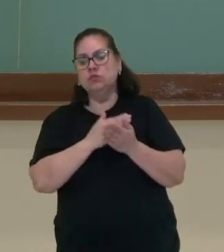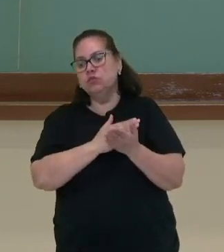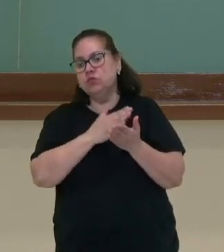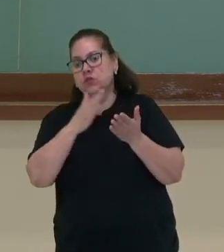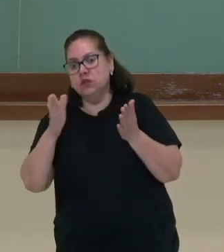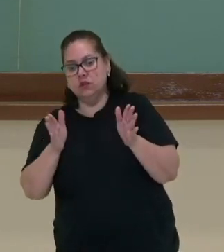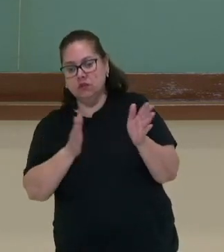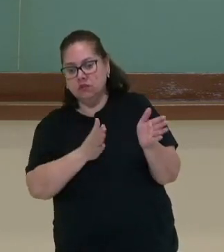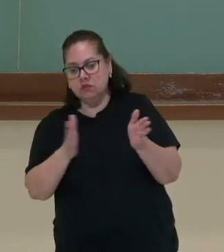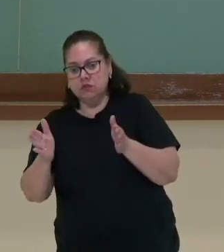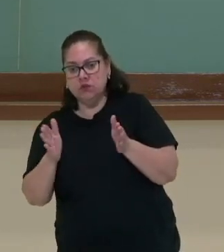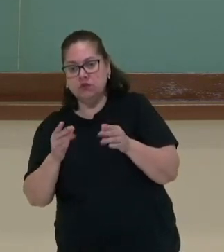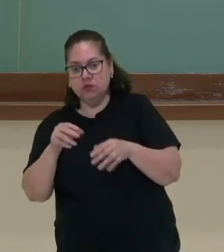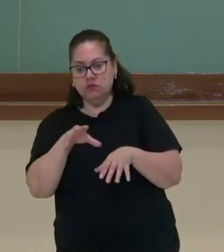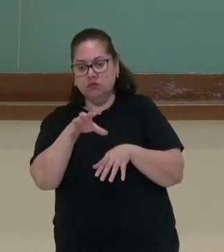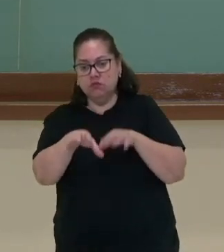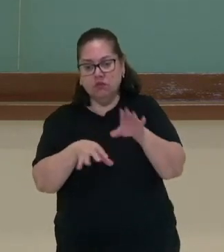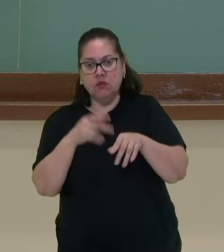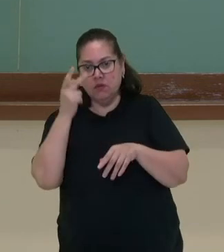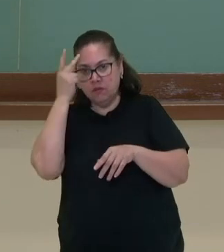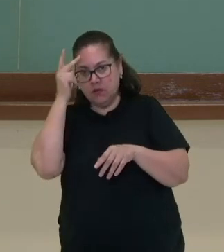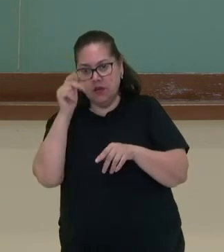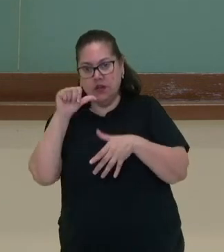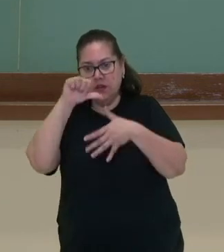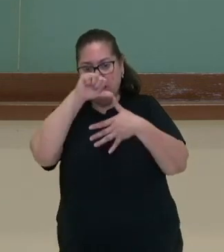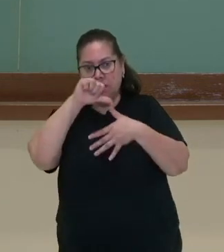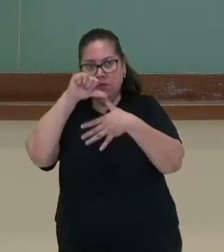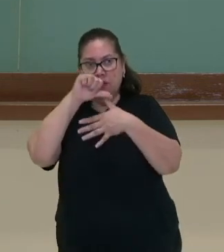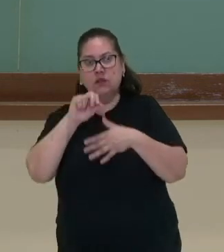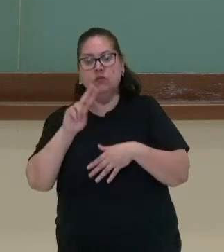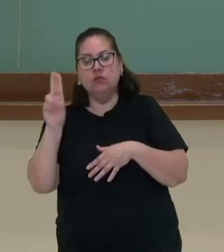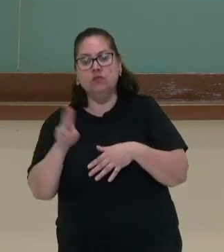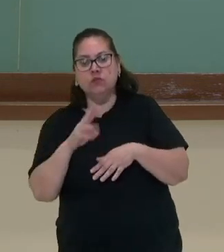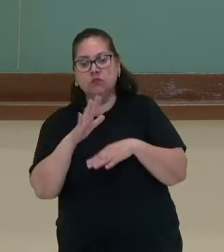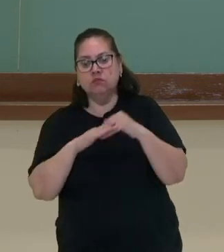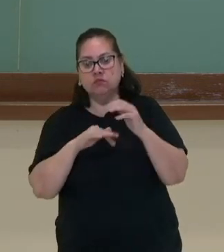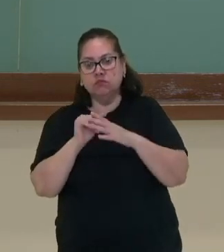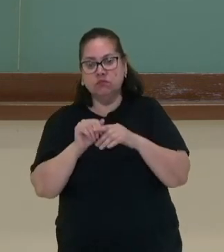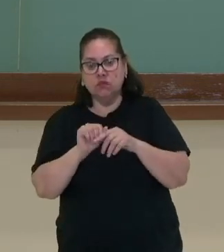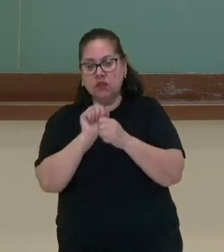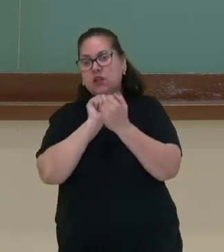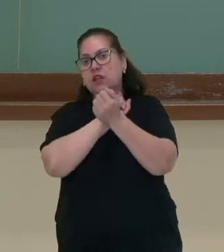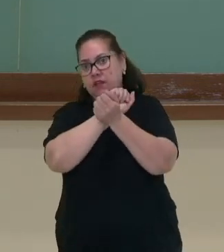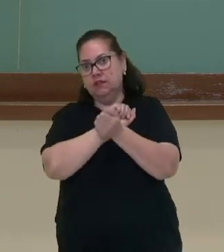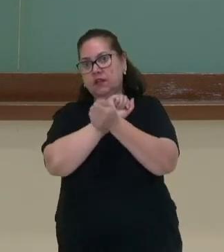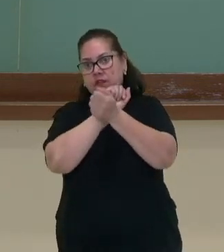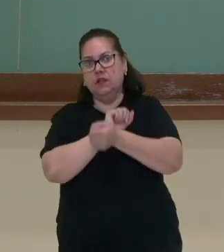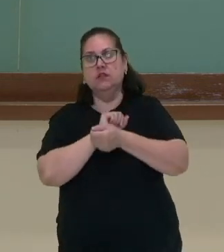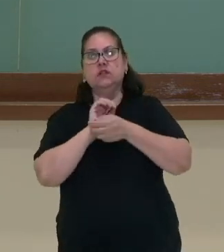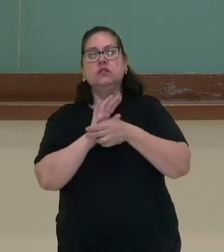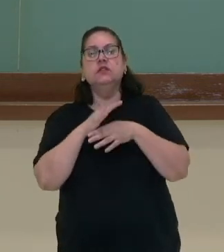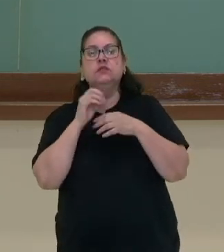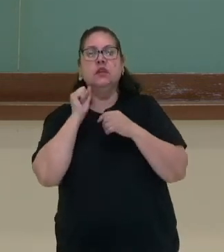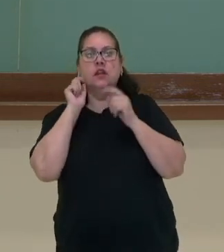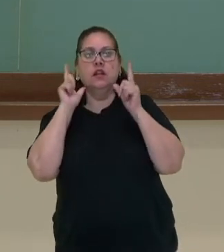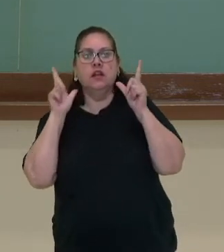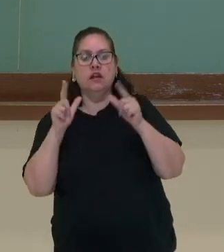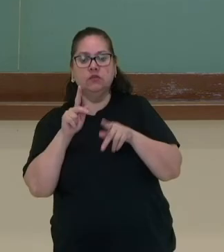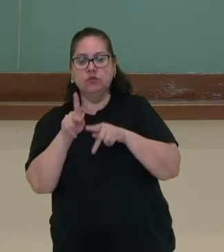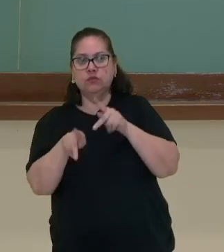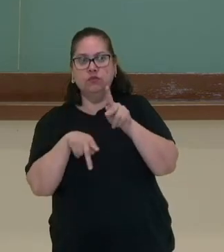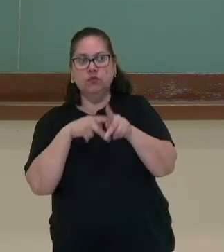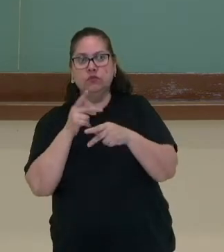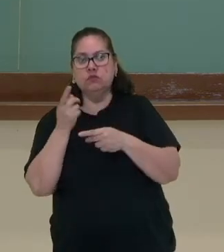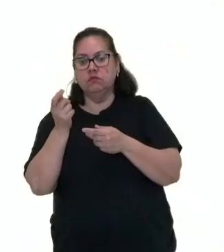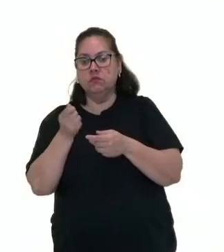esse período de colonização, para a América e sendo utilizados como uma mão de obra escravizada. E, é claro, esses povos, né,